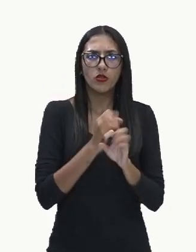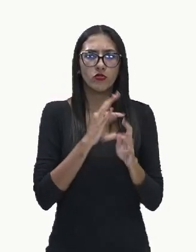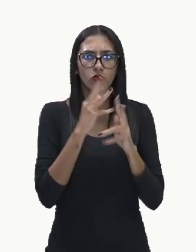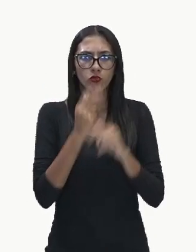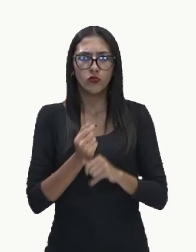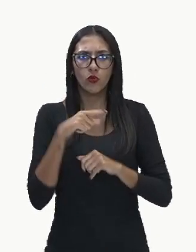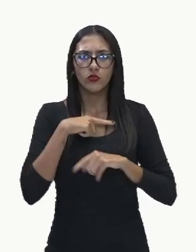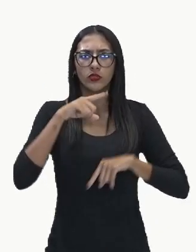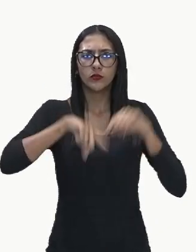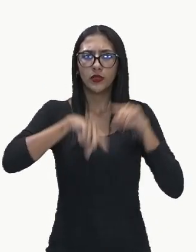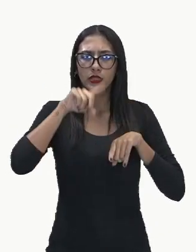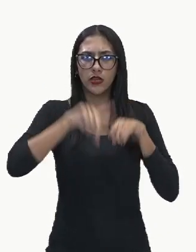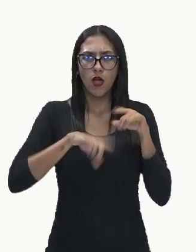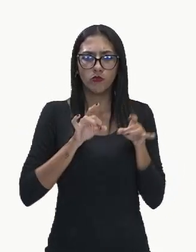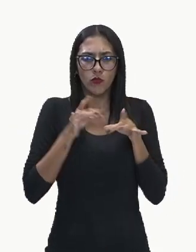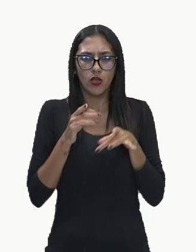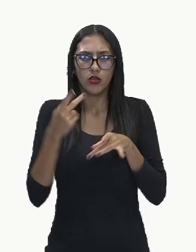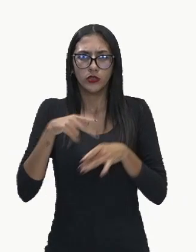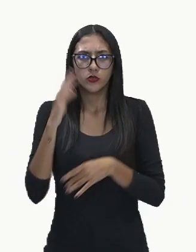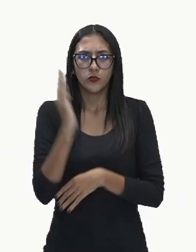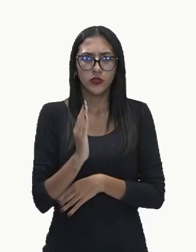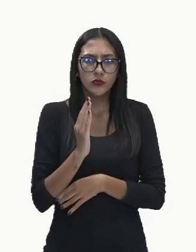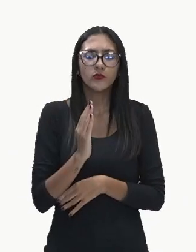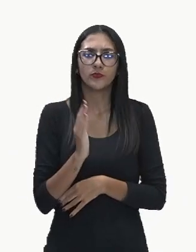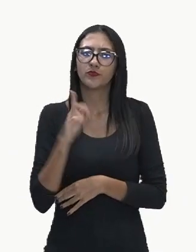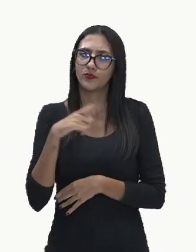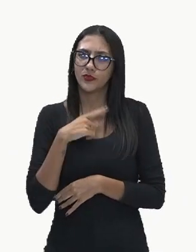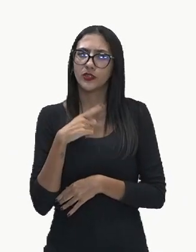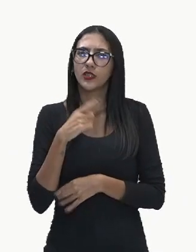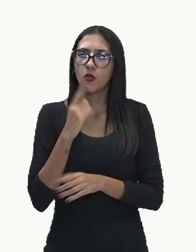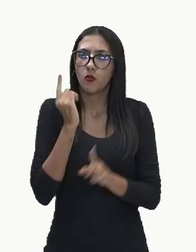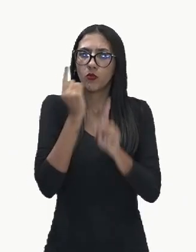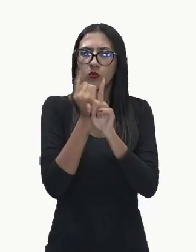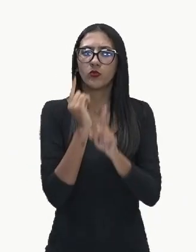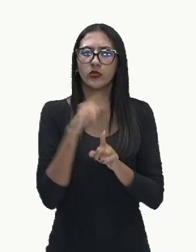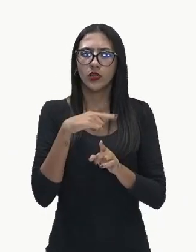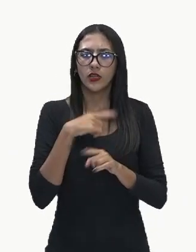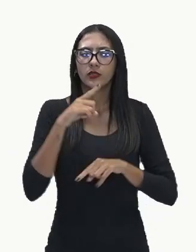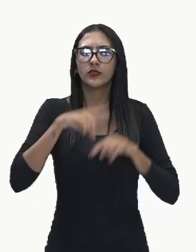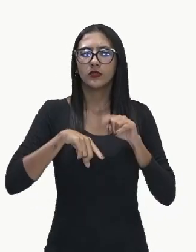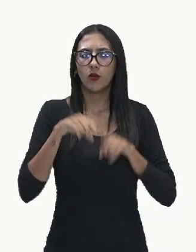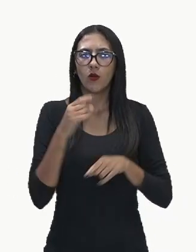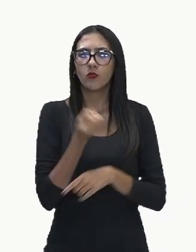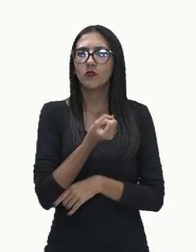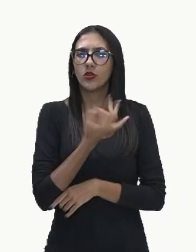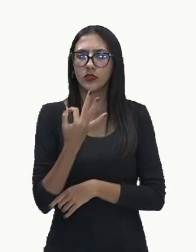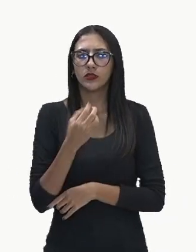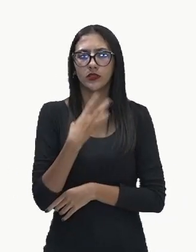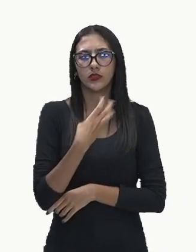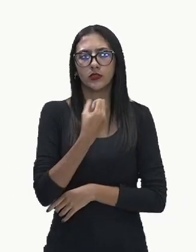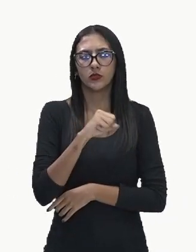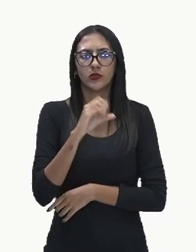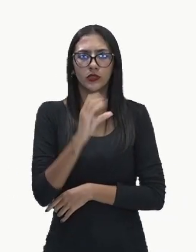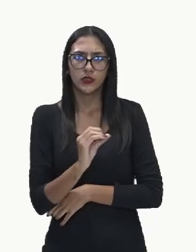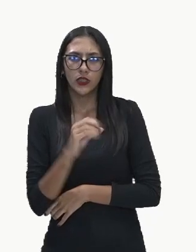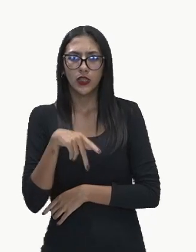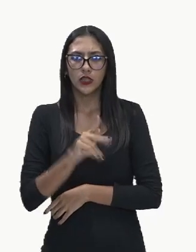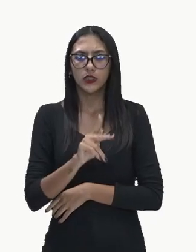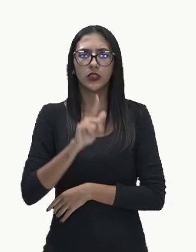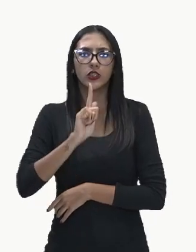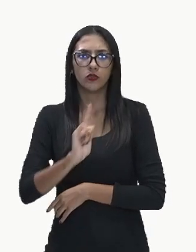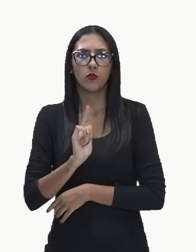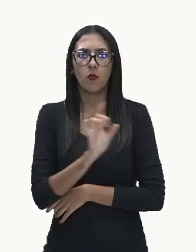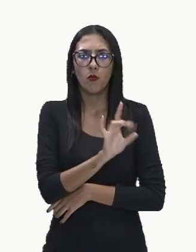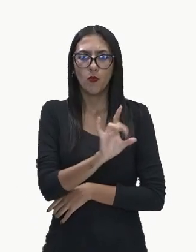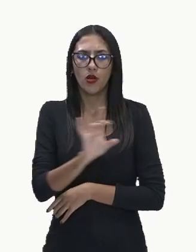RSU gerado no Brasil, daria aí cerca de 380 quilos por ano para cada habitante do Brasil